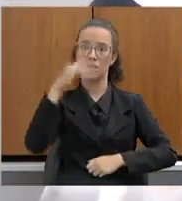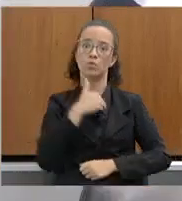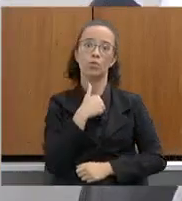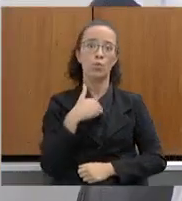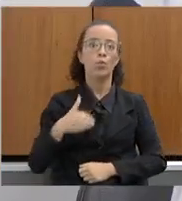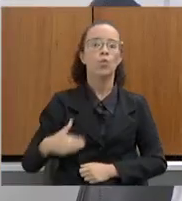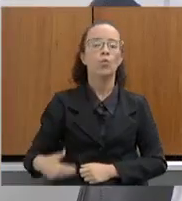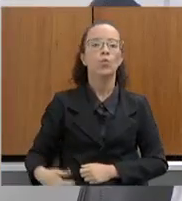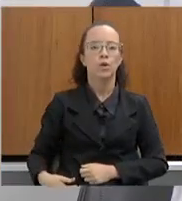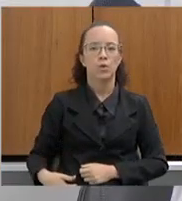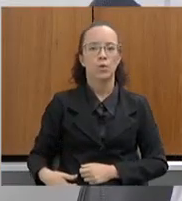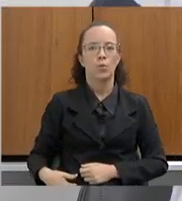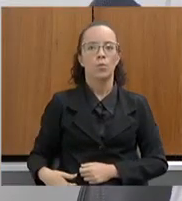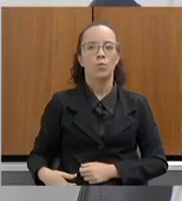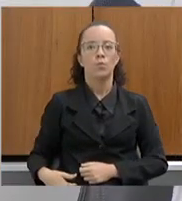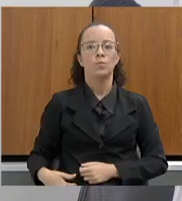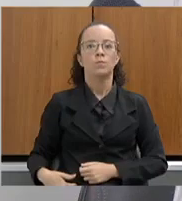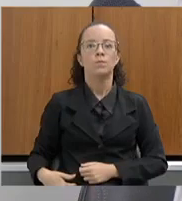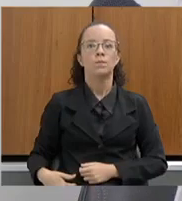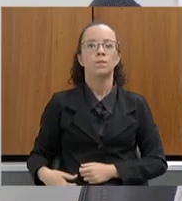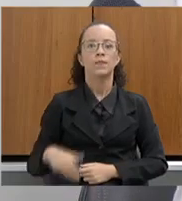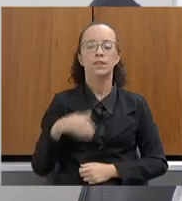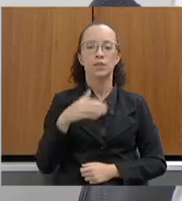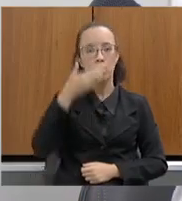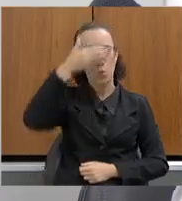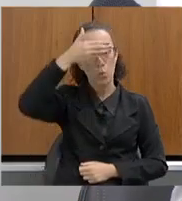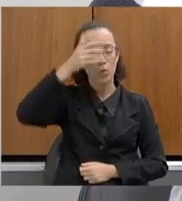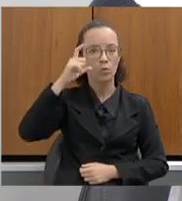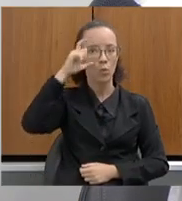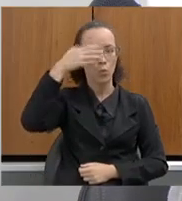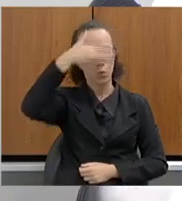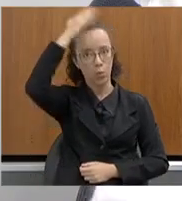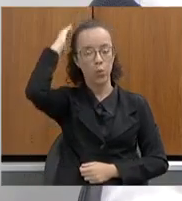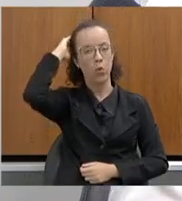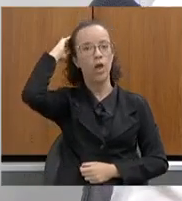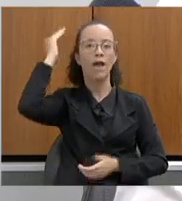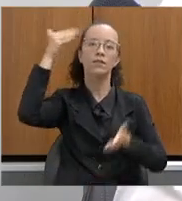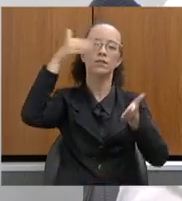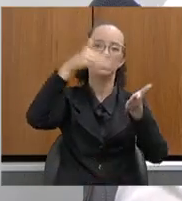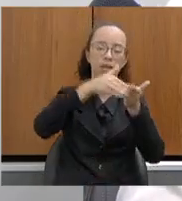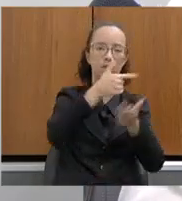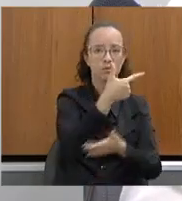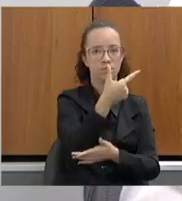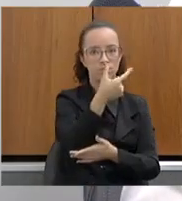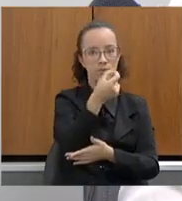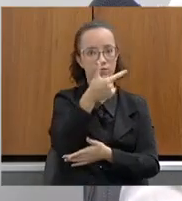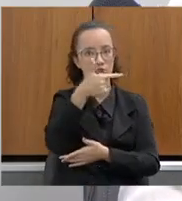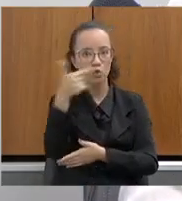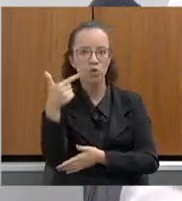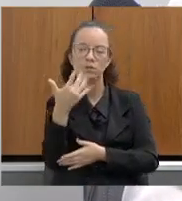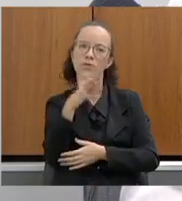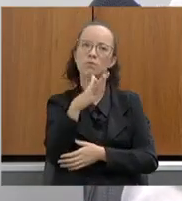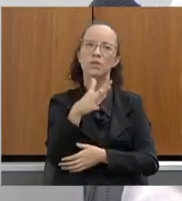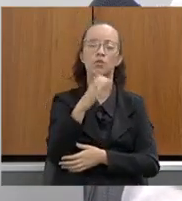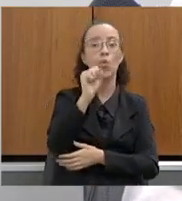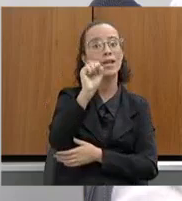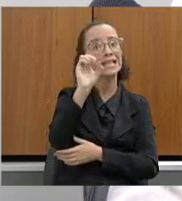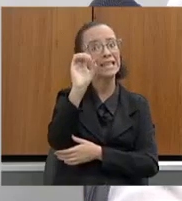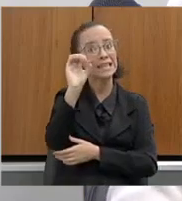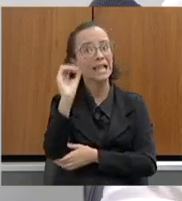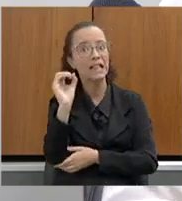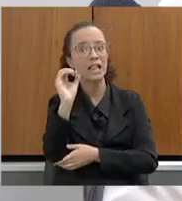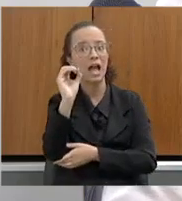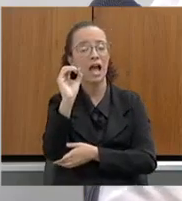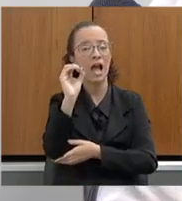do governador Zema, de 2019 até 2022, foram 80 subestações e está